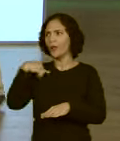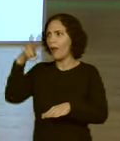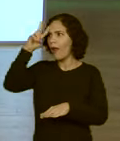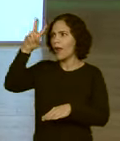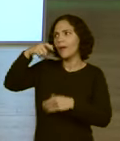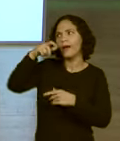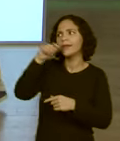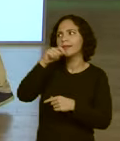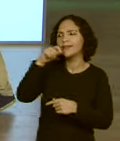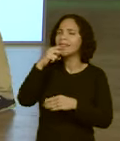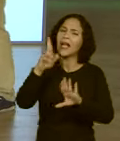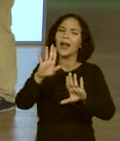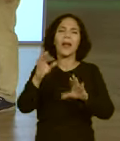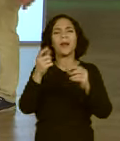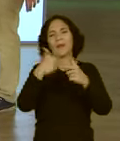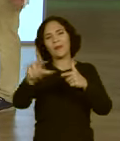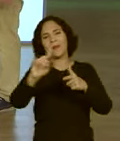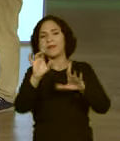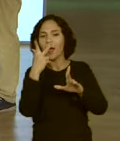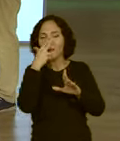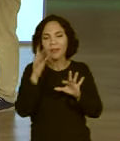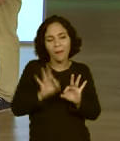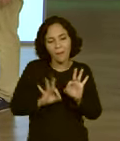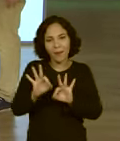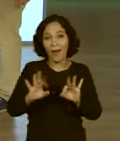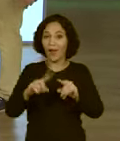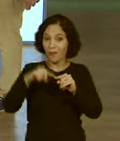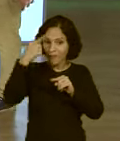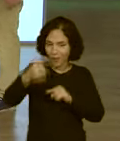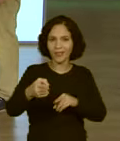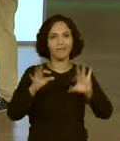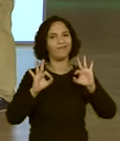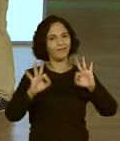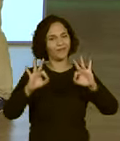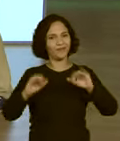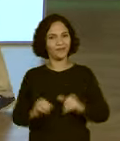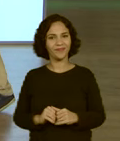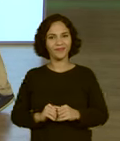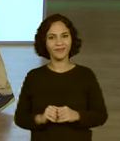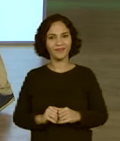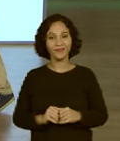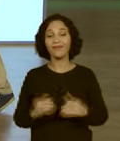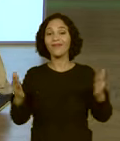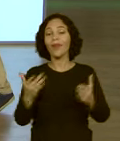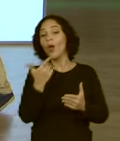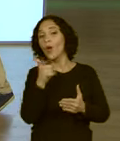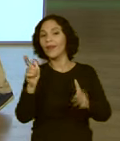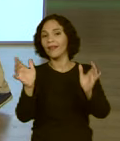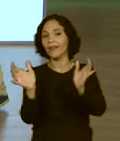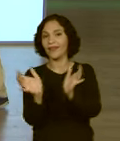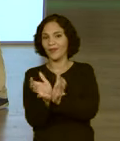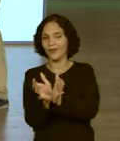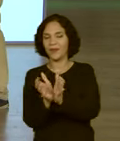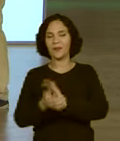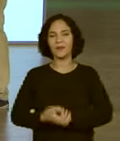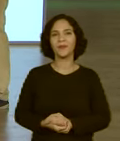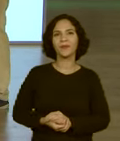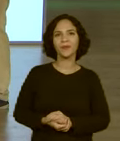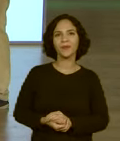foi só para aquecer. Agora vamos... A próxima está valendo, tá? Então, gente, vamos lá para a próxima categoria.